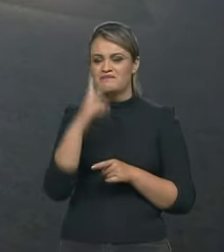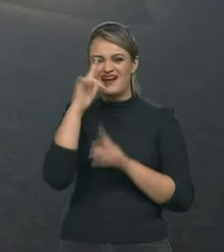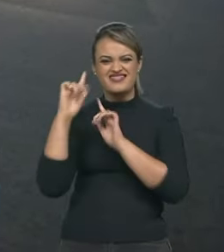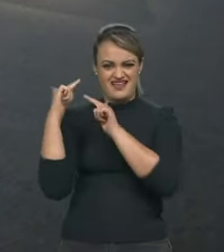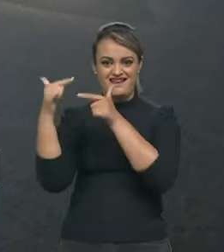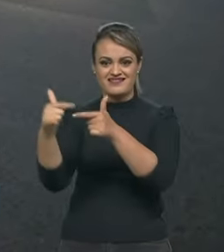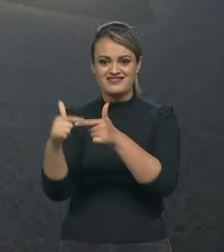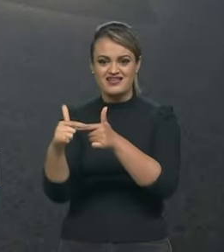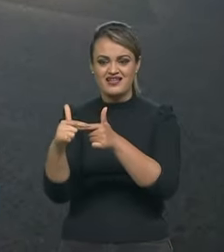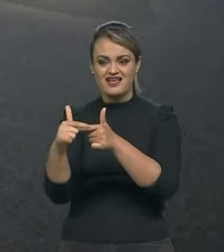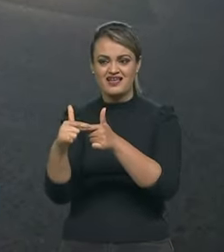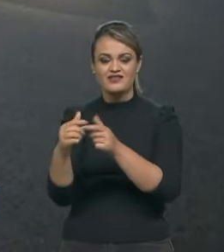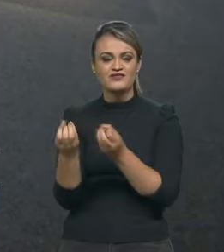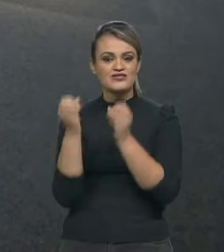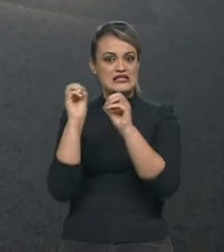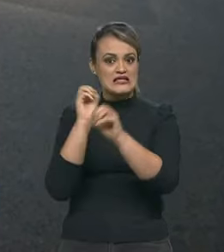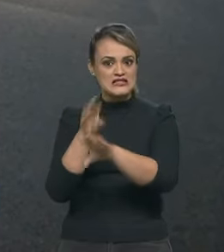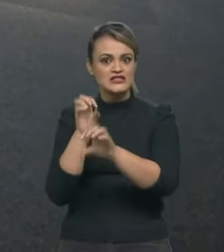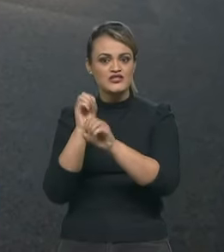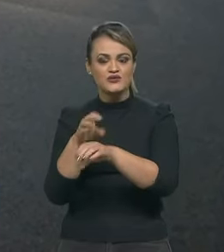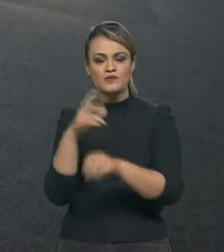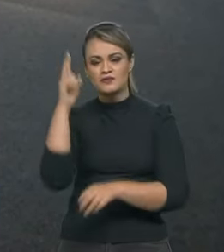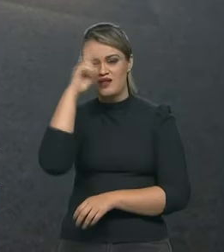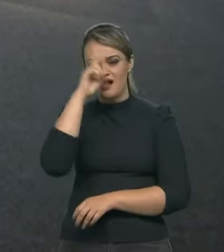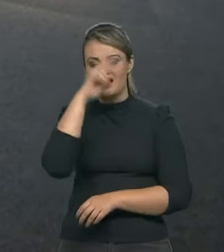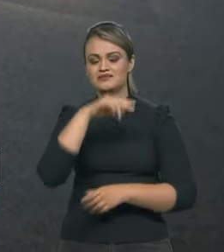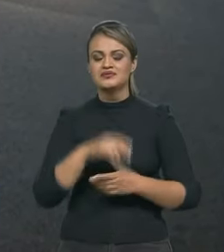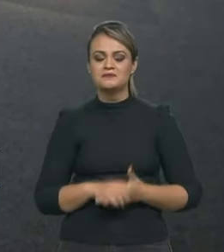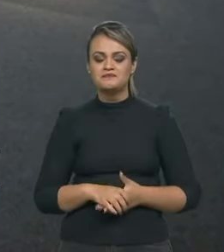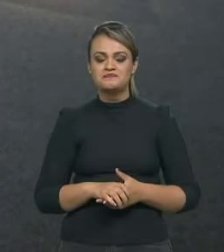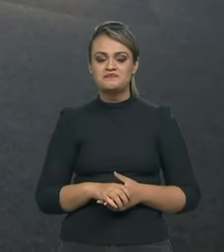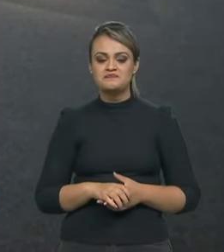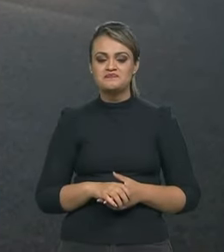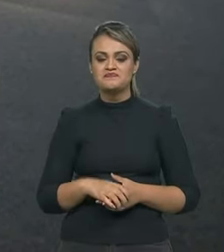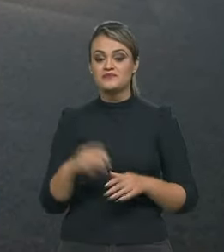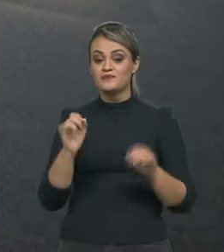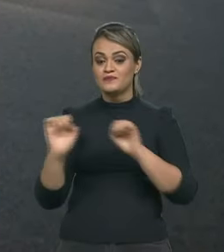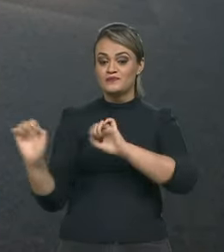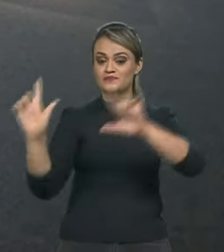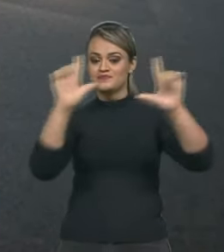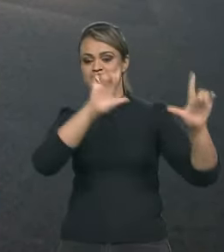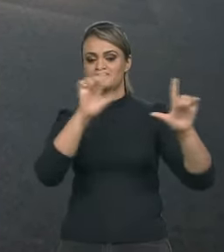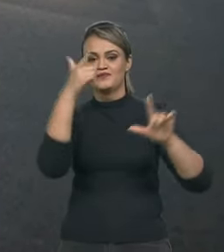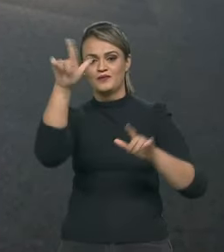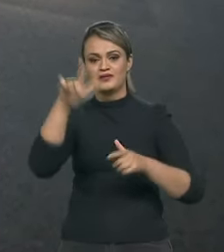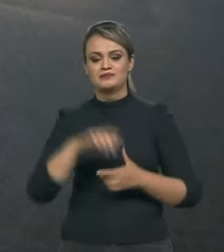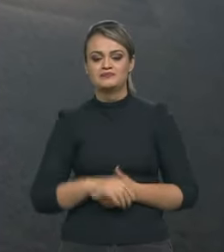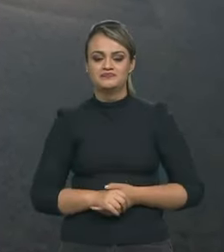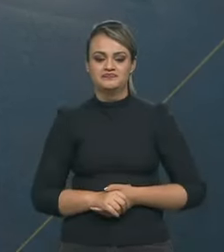pista é o que você deixa por todos os lados temos mais uma interatividade aqui no nosso tela vamos ver